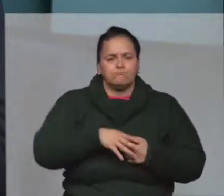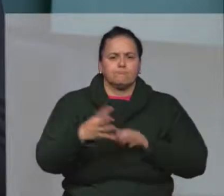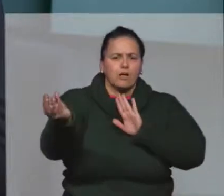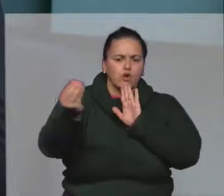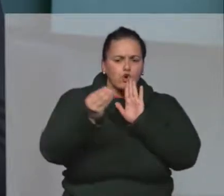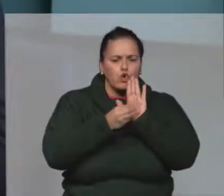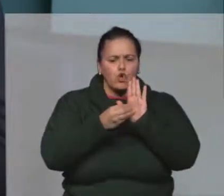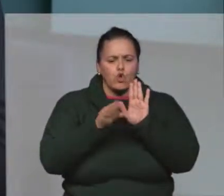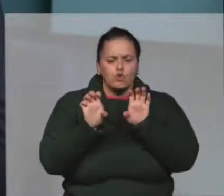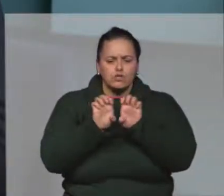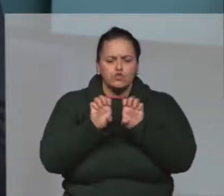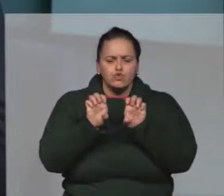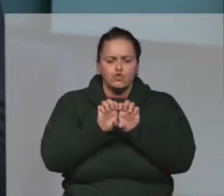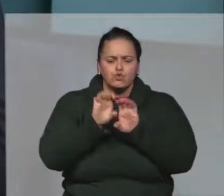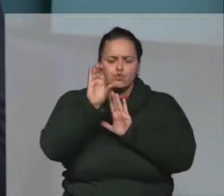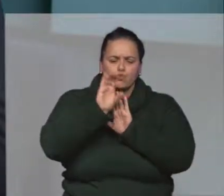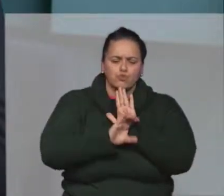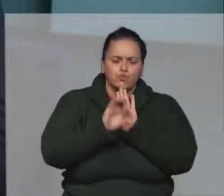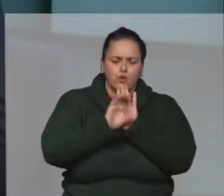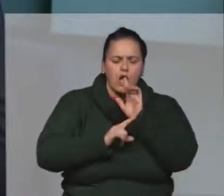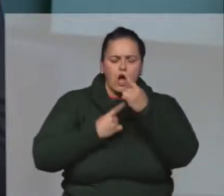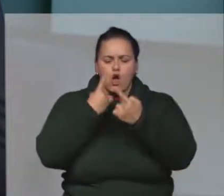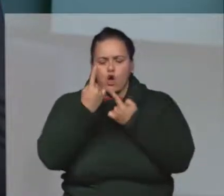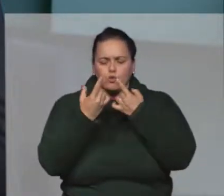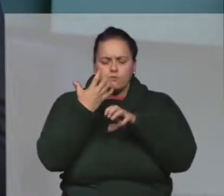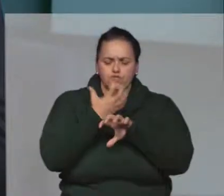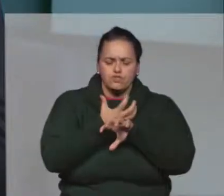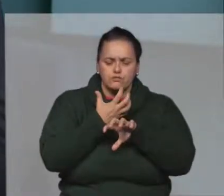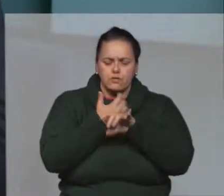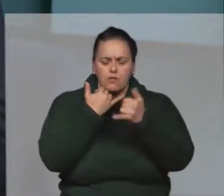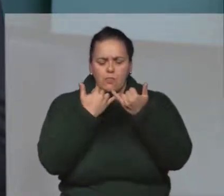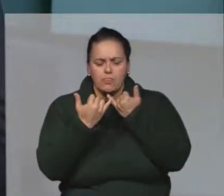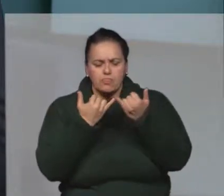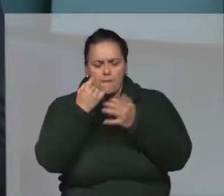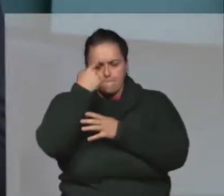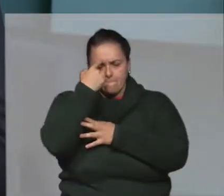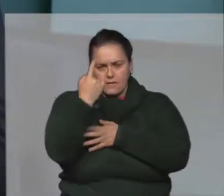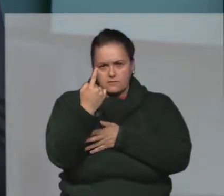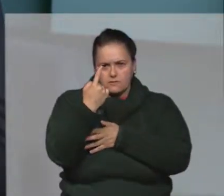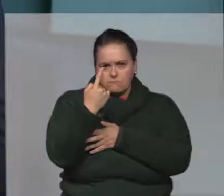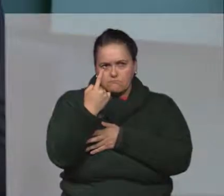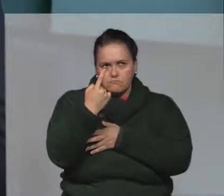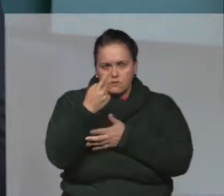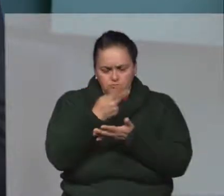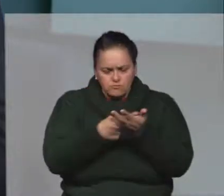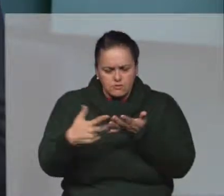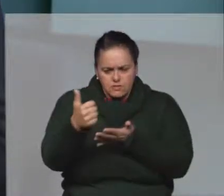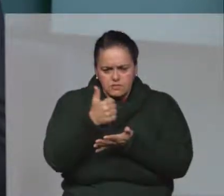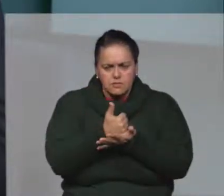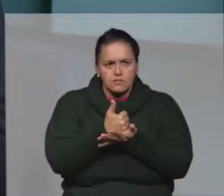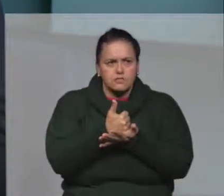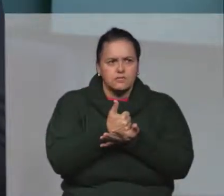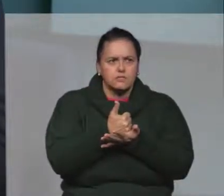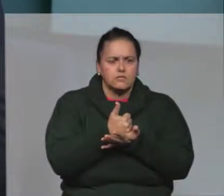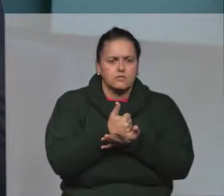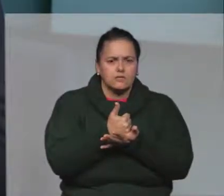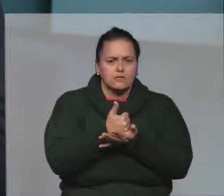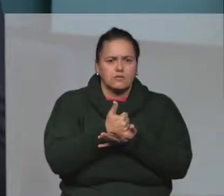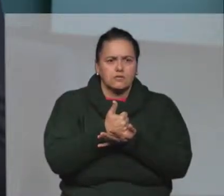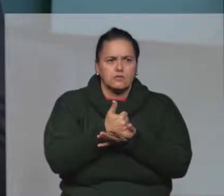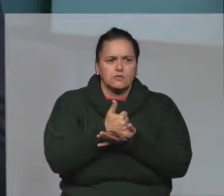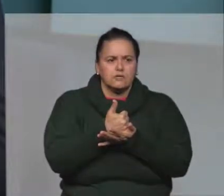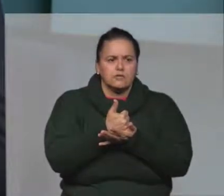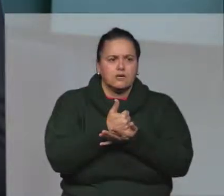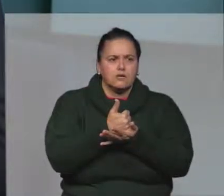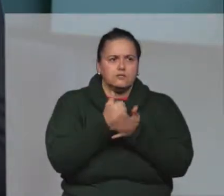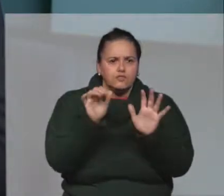colocou na nossa estrutura curricular algumas disciplinas, como por exemplo, Pensamento Sistêmico, Design Thinking, onde a gente